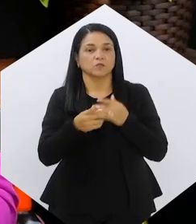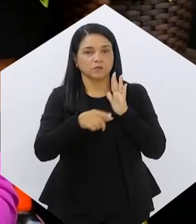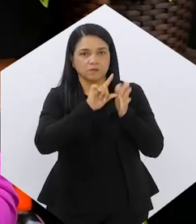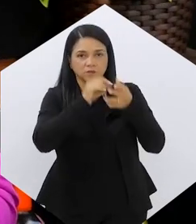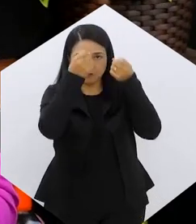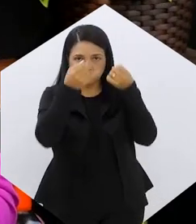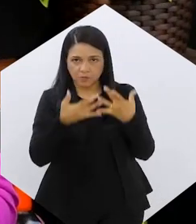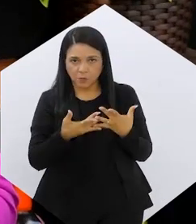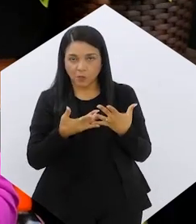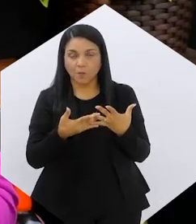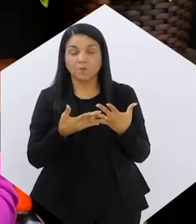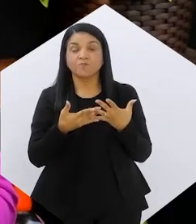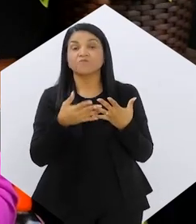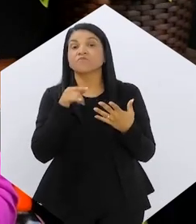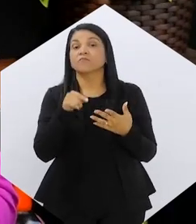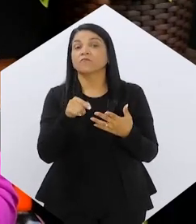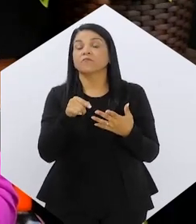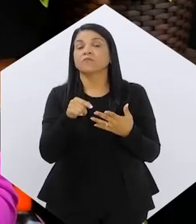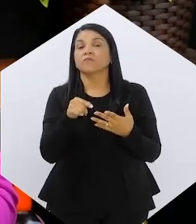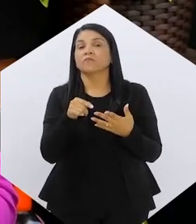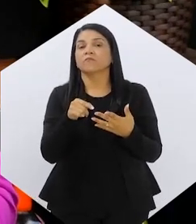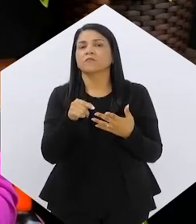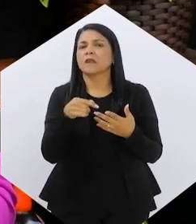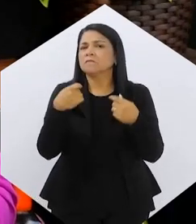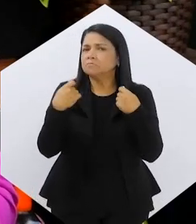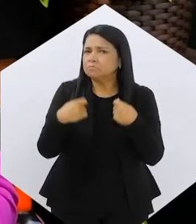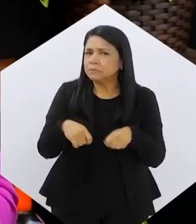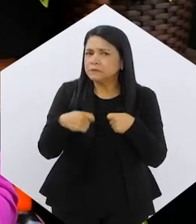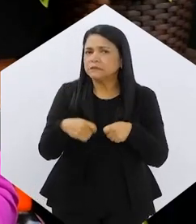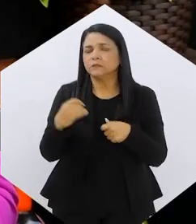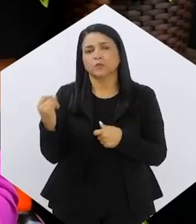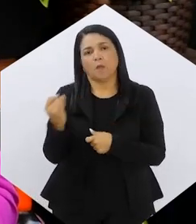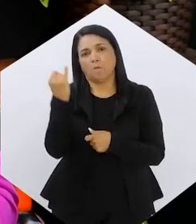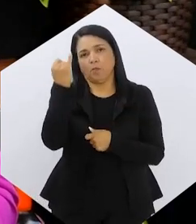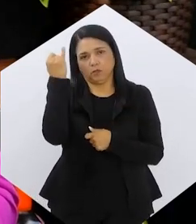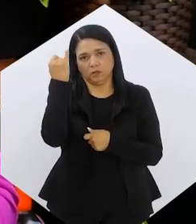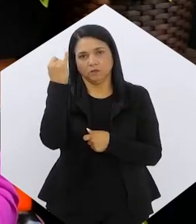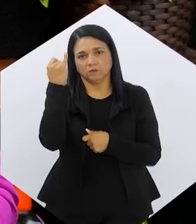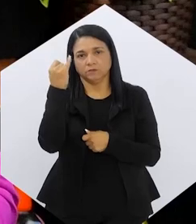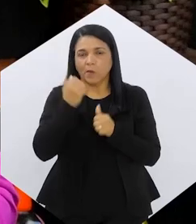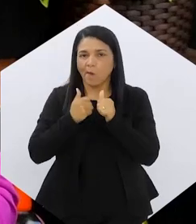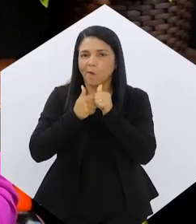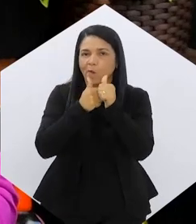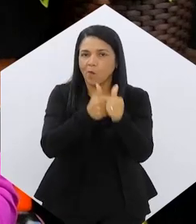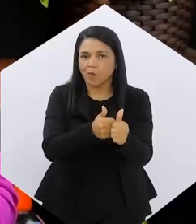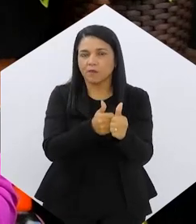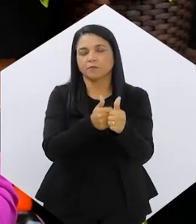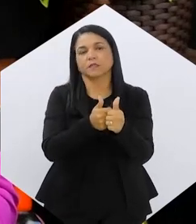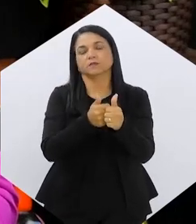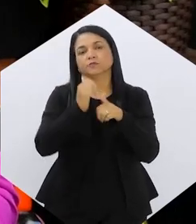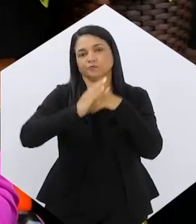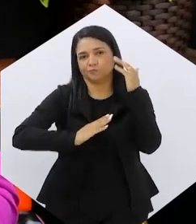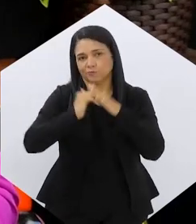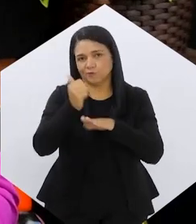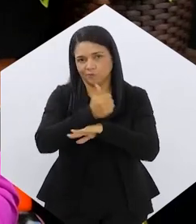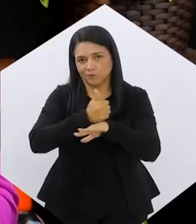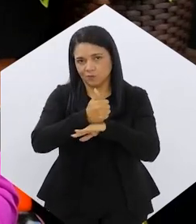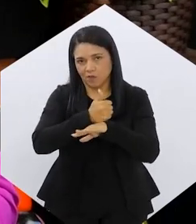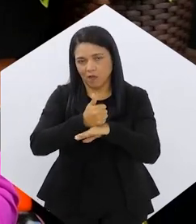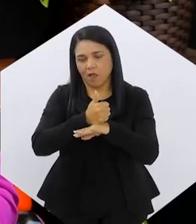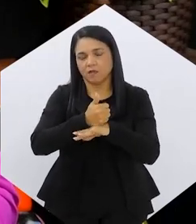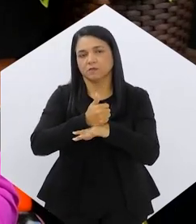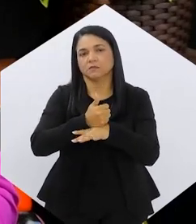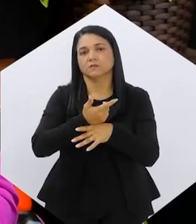doutora Carla já falaram, né? É preciso e é importante também aí um acompanhamento multidisciplinar, né?